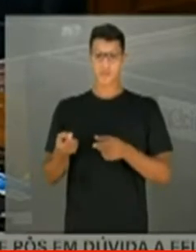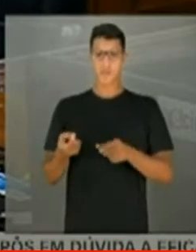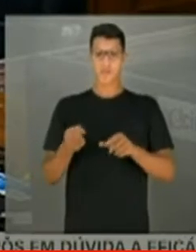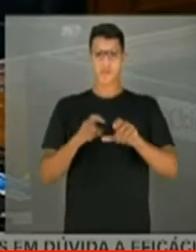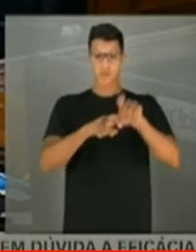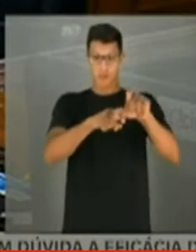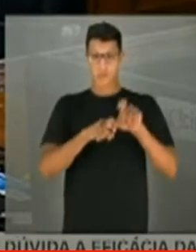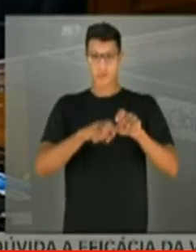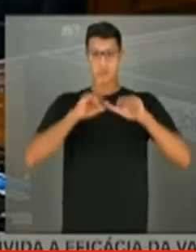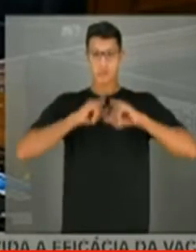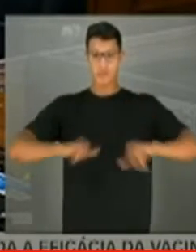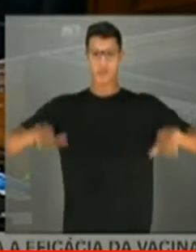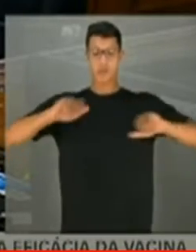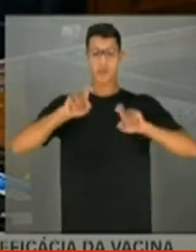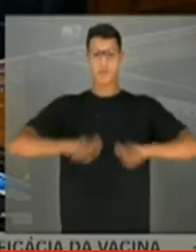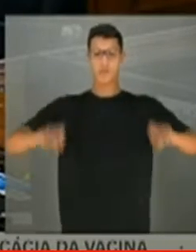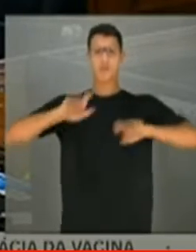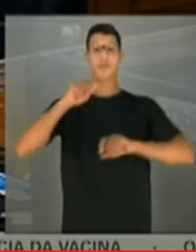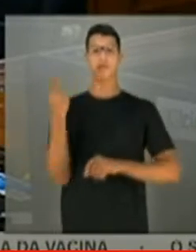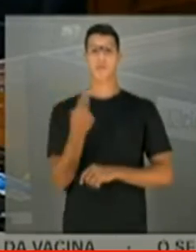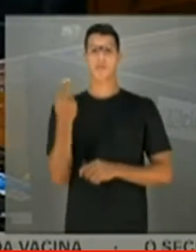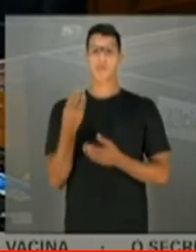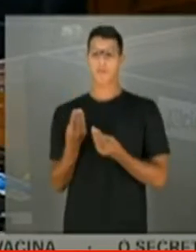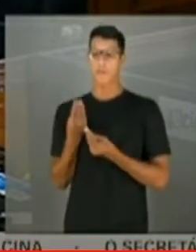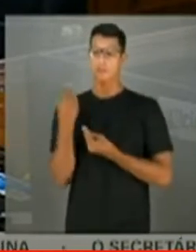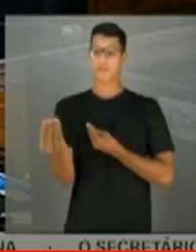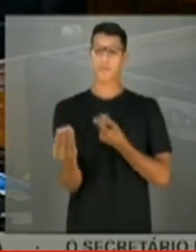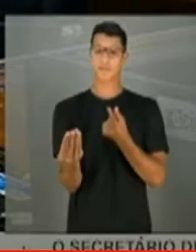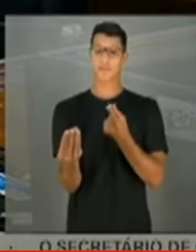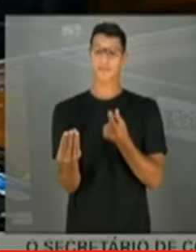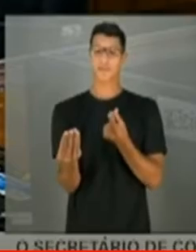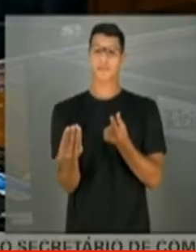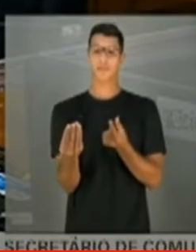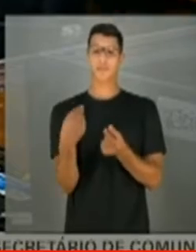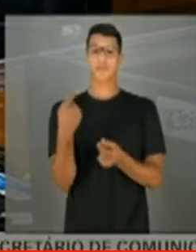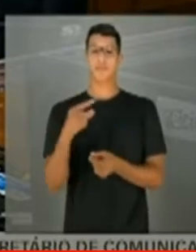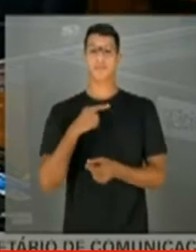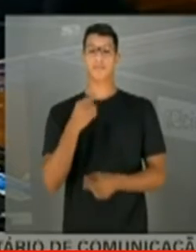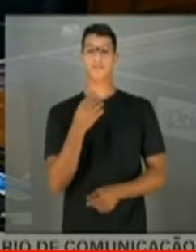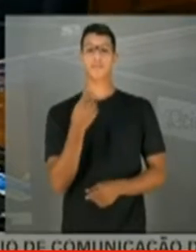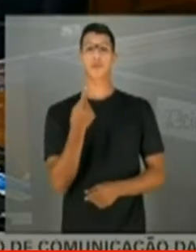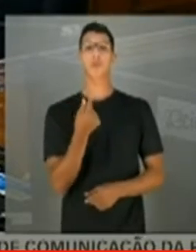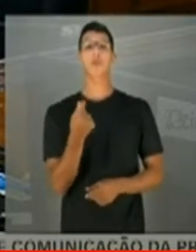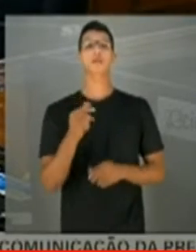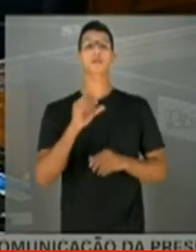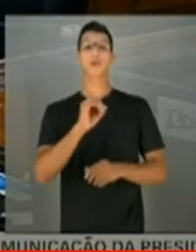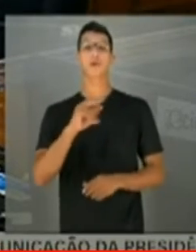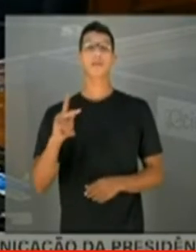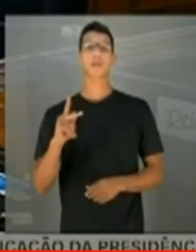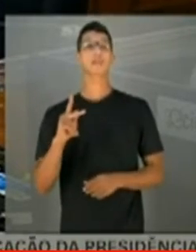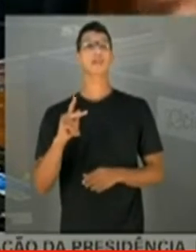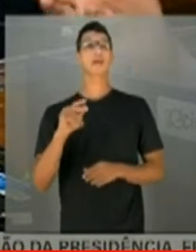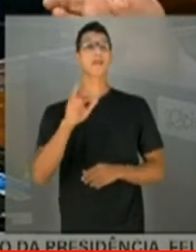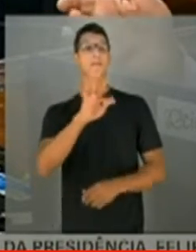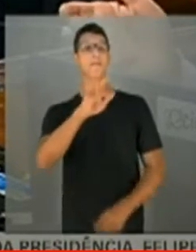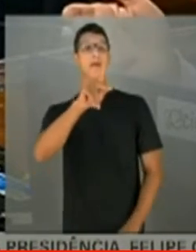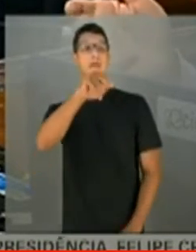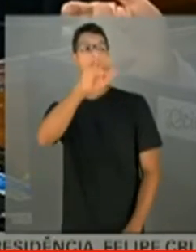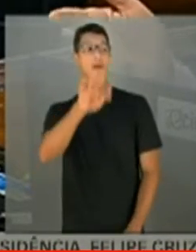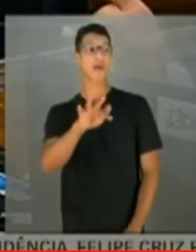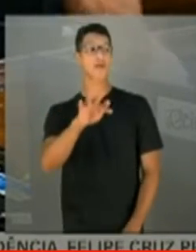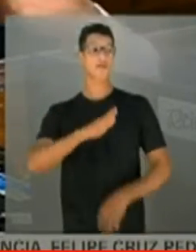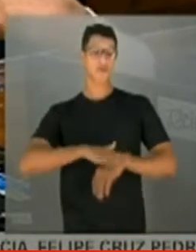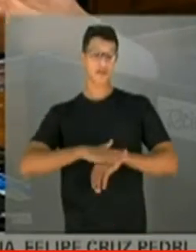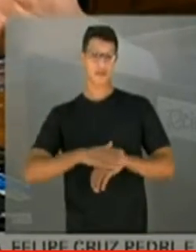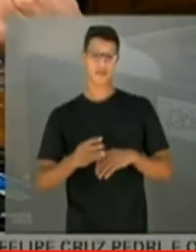informatização. O que não dá é para passar o recurso e ficar aí. Nós temos aí quantas operações da Polícia Federal e